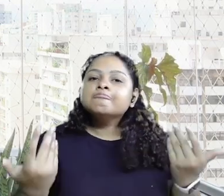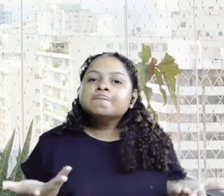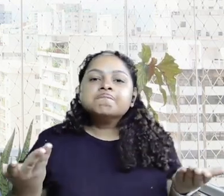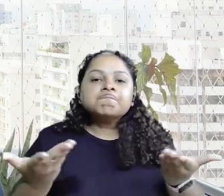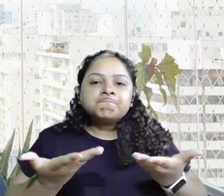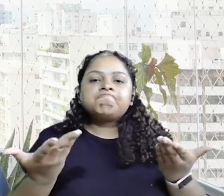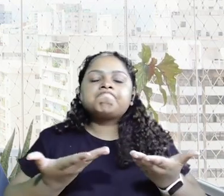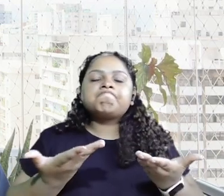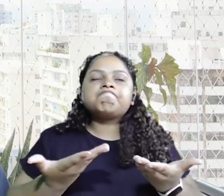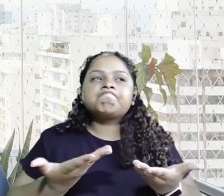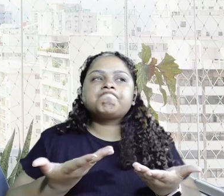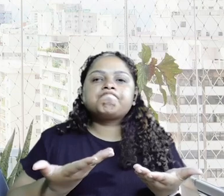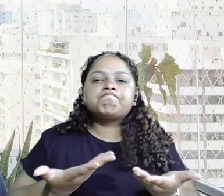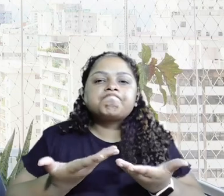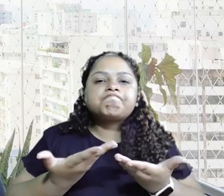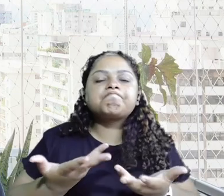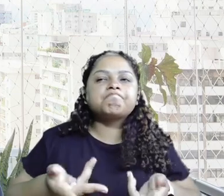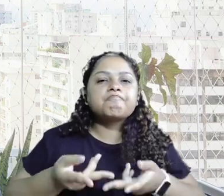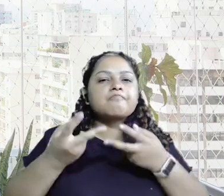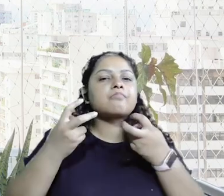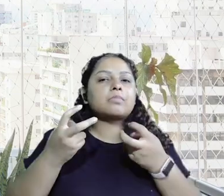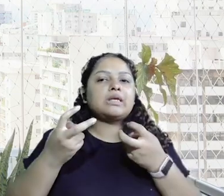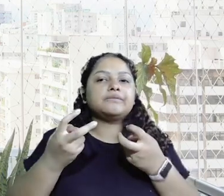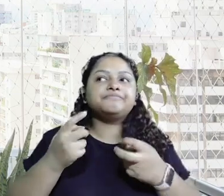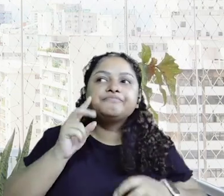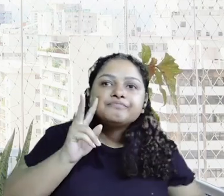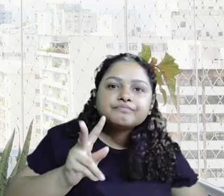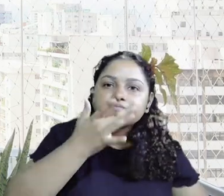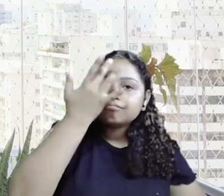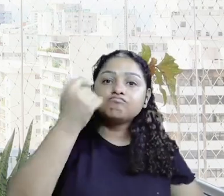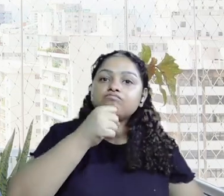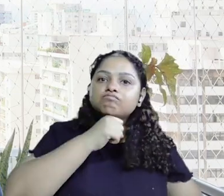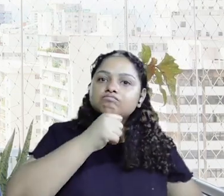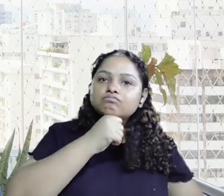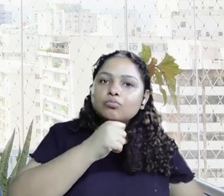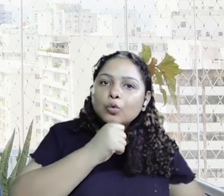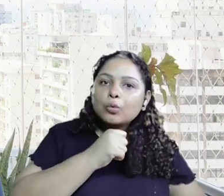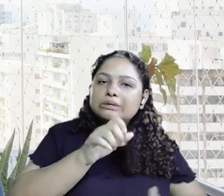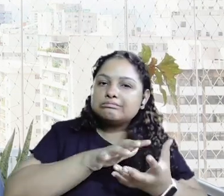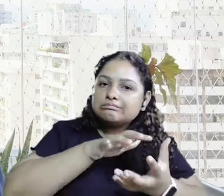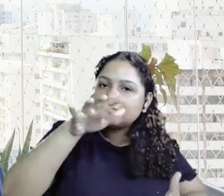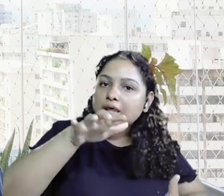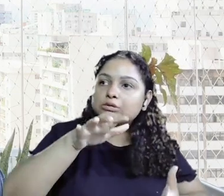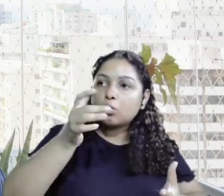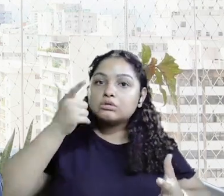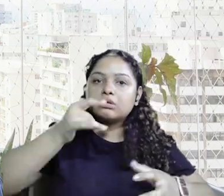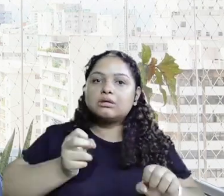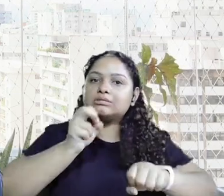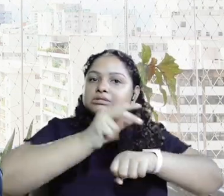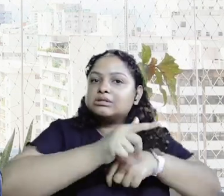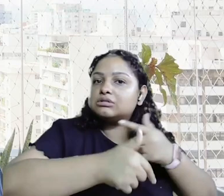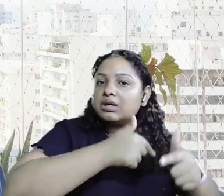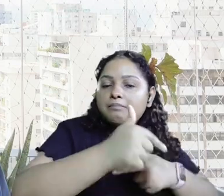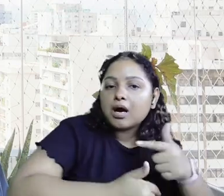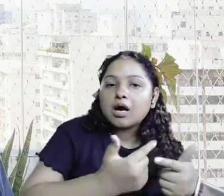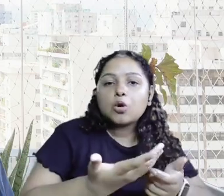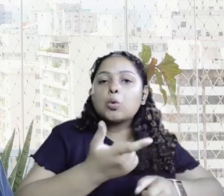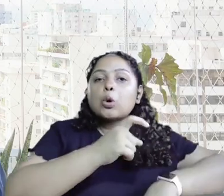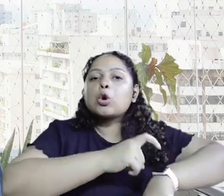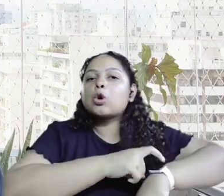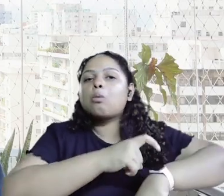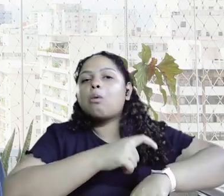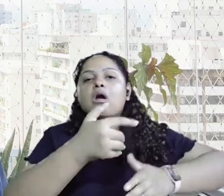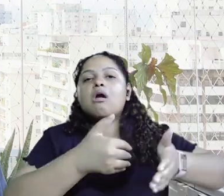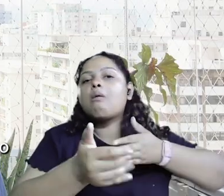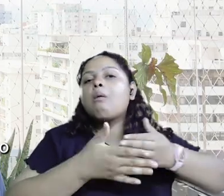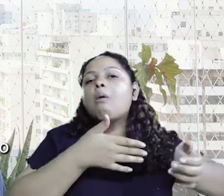eu acho que hoje, eu me completo a hora que eu vejo um sênior tendo a opção de trabalhar até